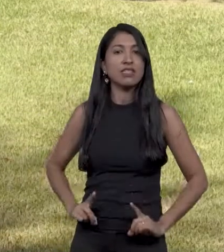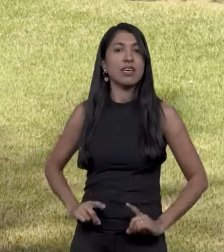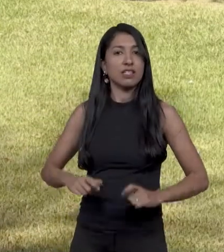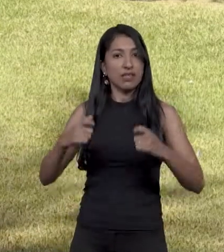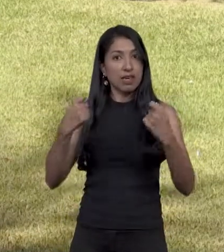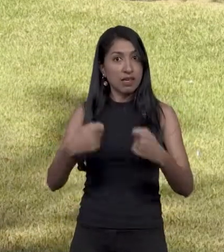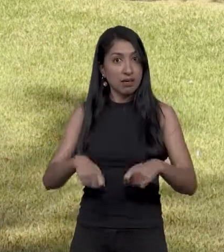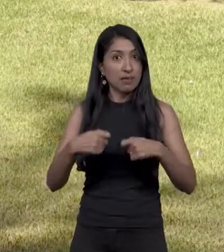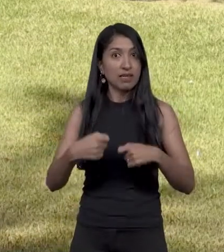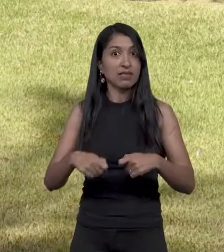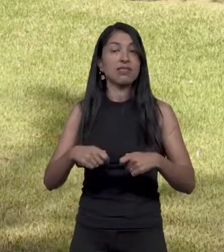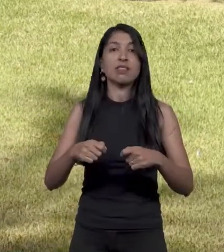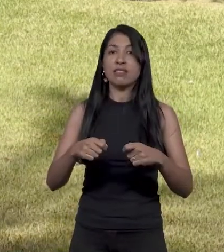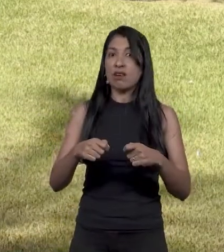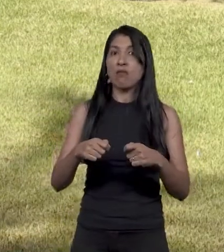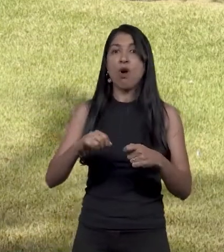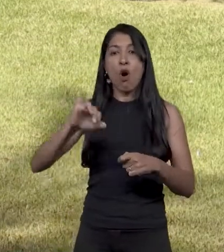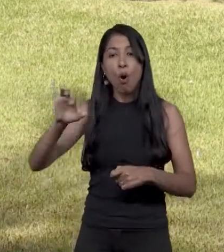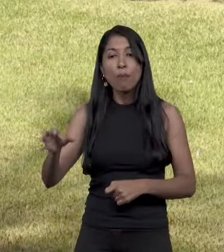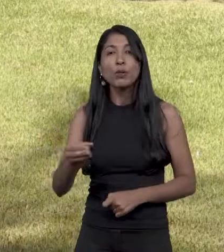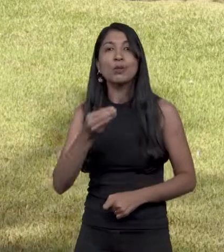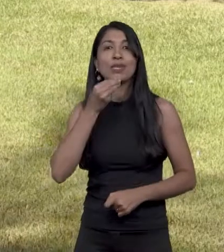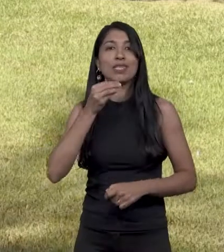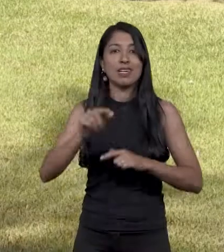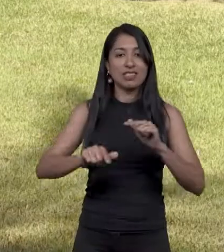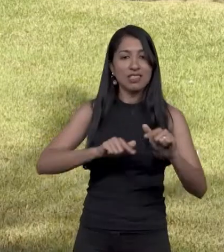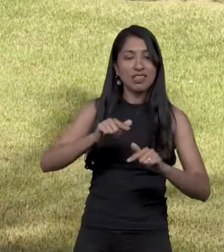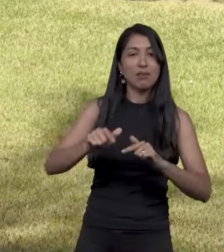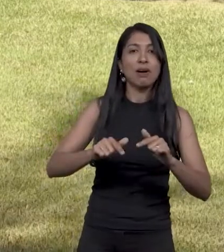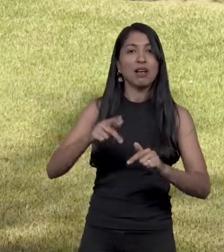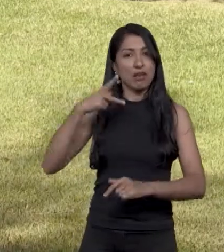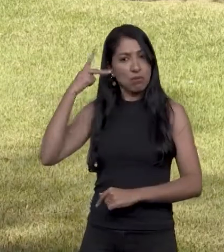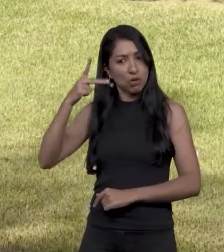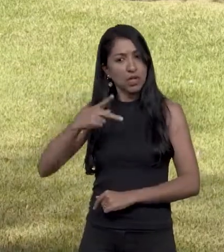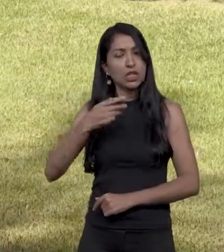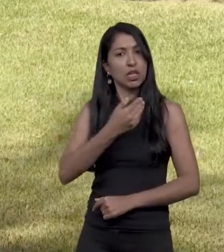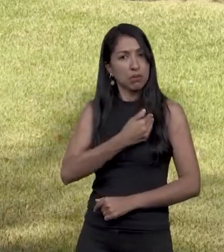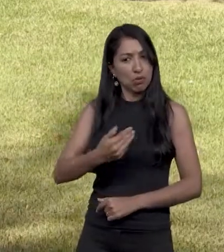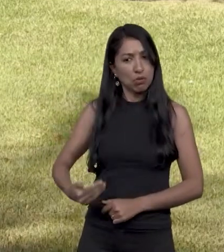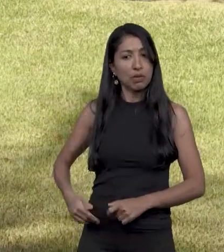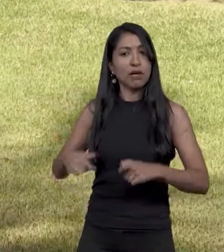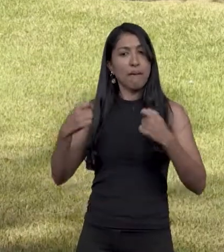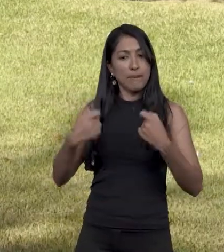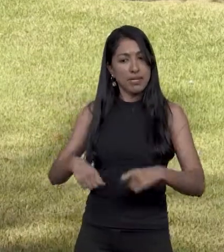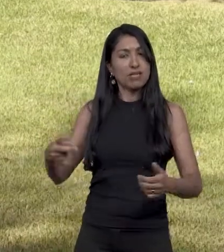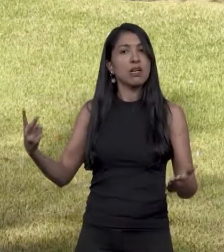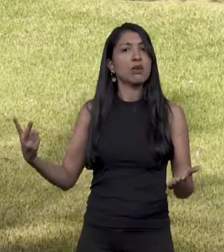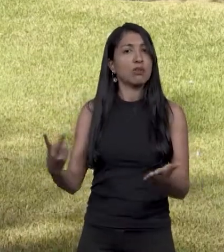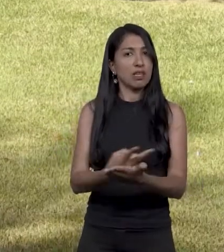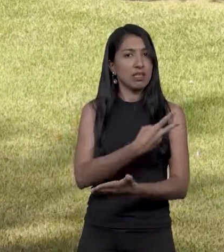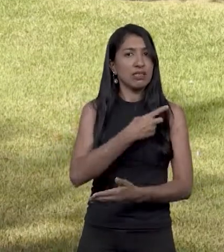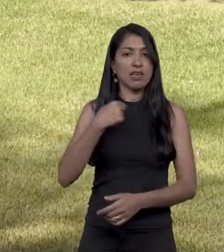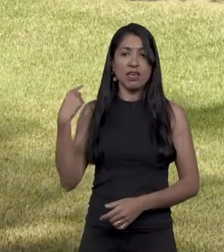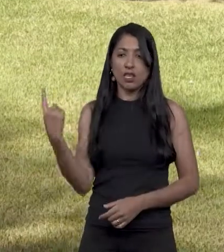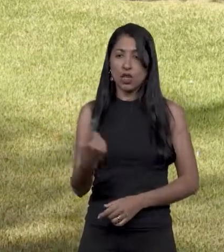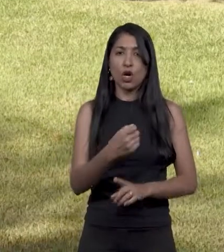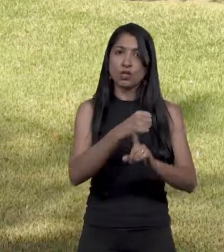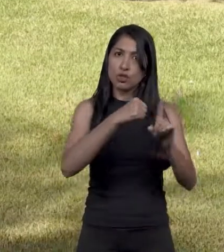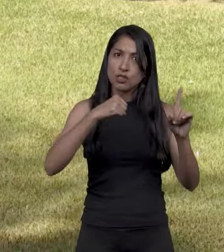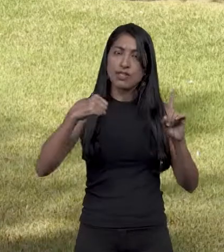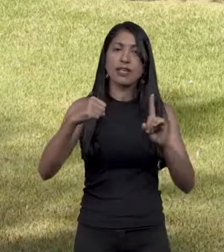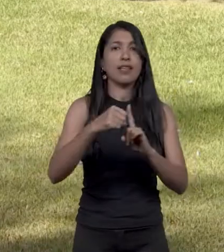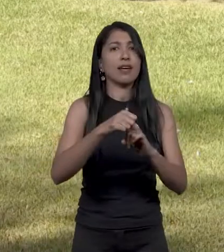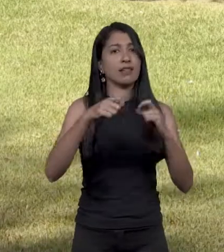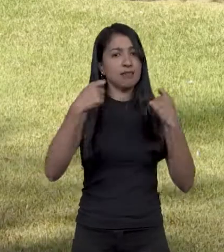chamar essas mulheres, perguntar por que ela não saiu. E política pública funcionar. Isso não vai começar de baixo. A gente, como sociedade